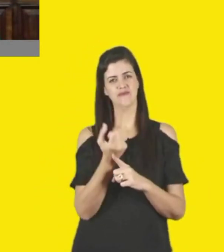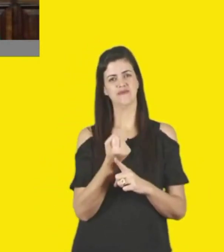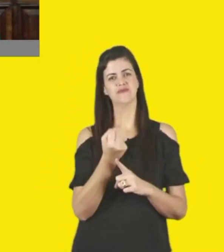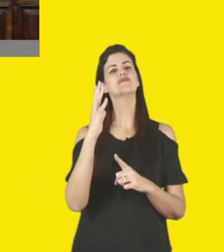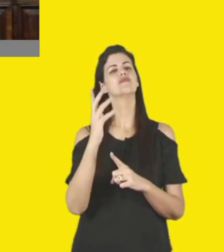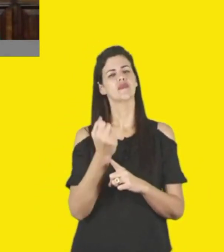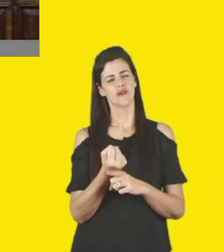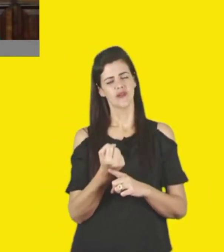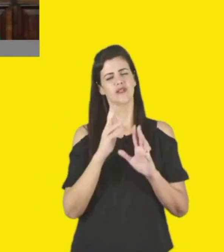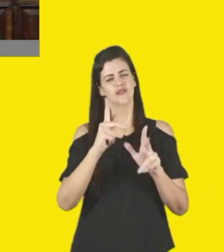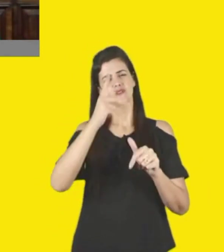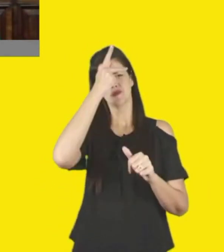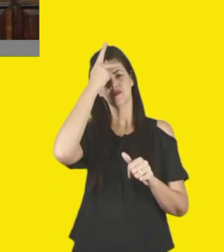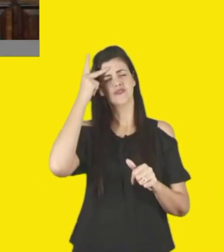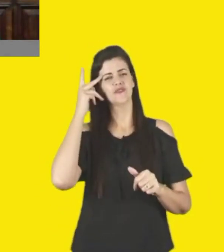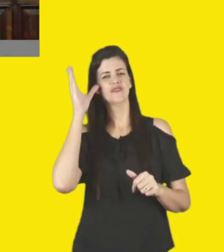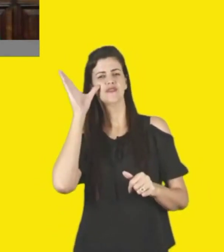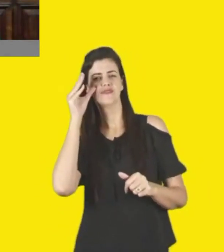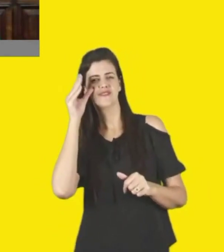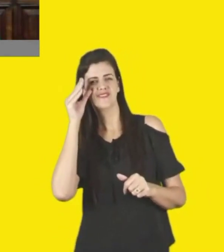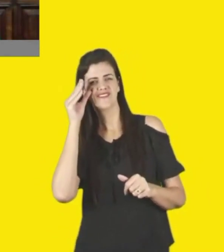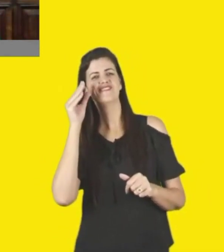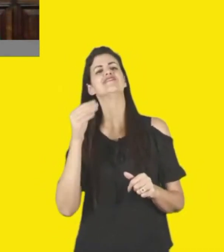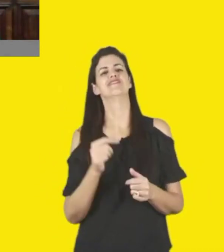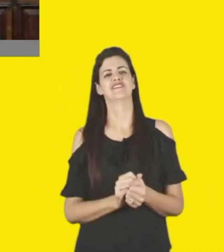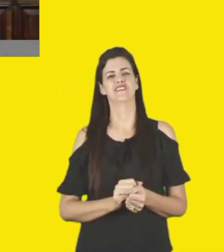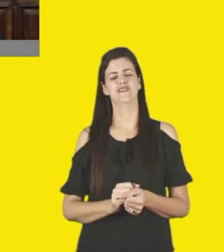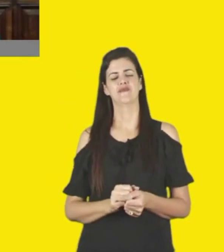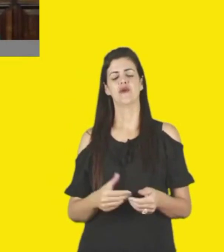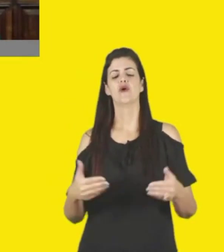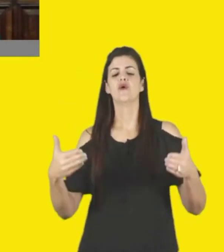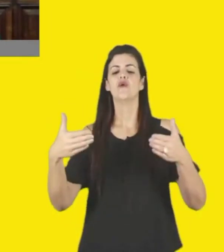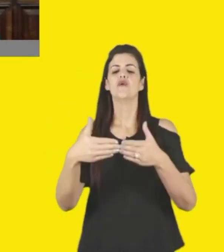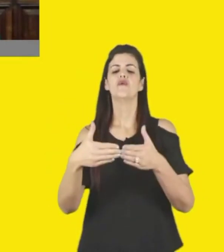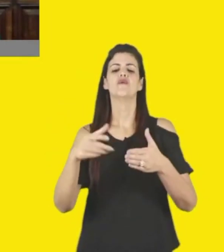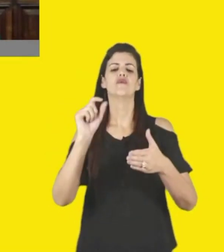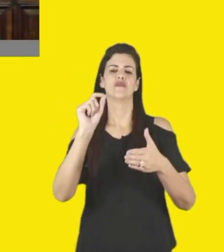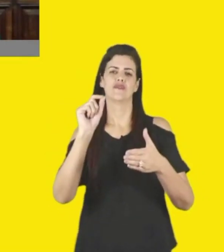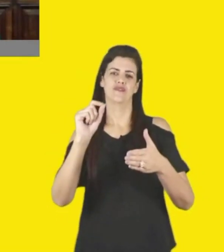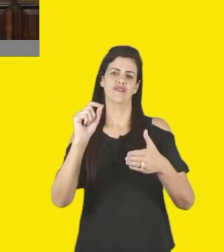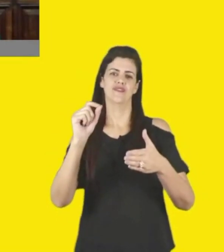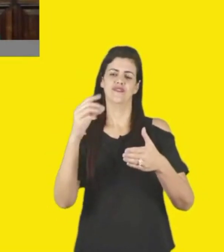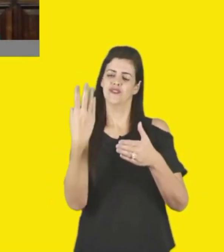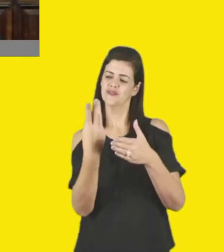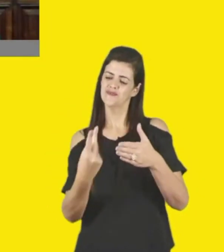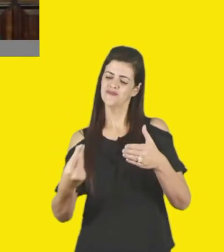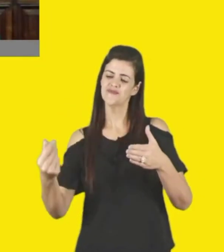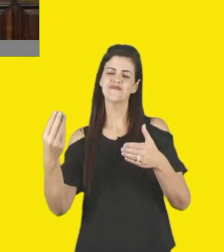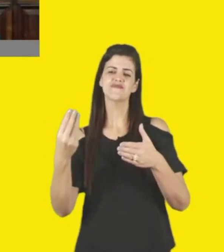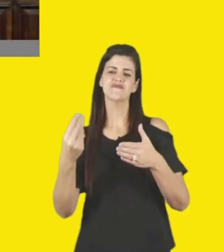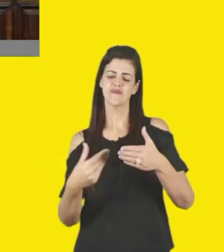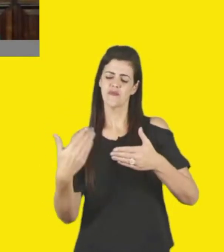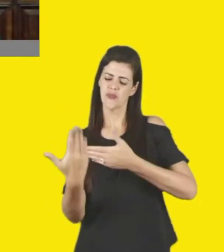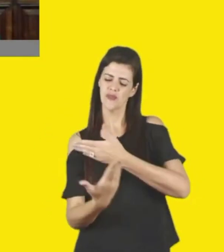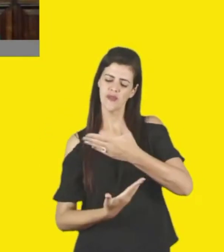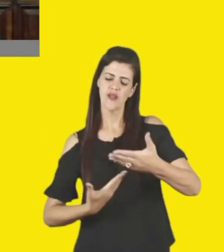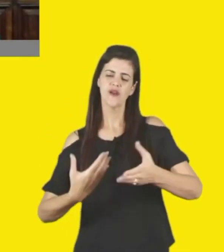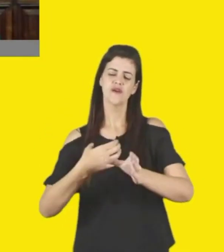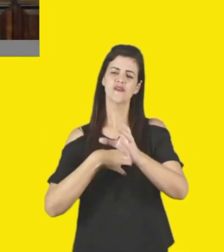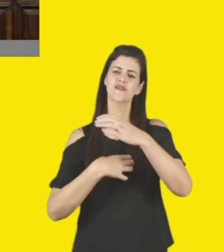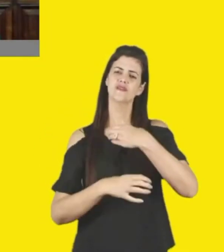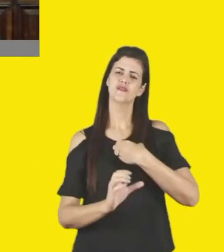aqui, ela é a grande meta, né, estabelecermos essa troca, esse encontro entre todas as